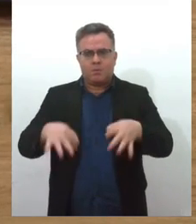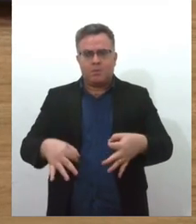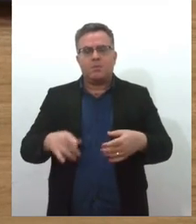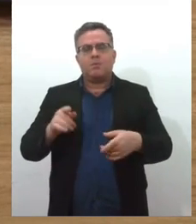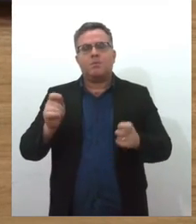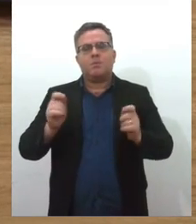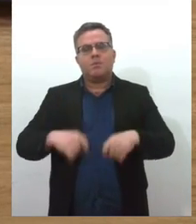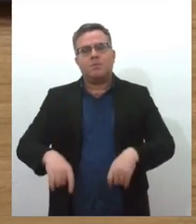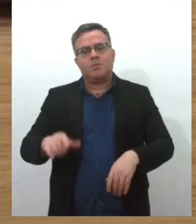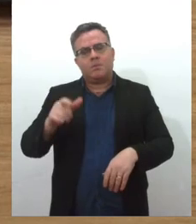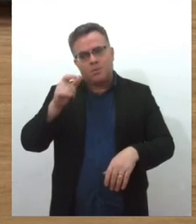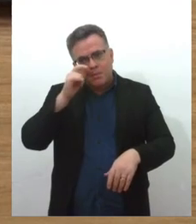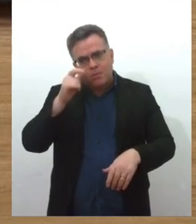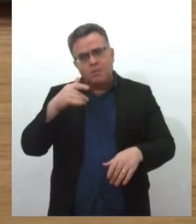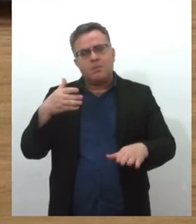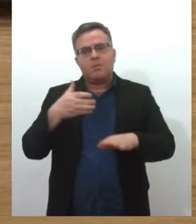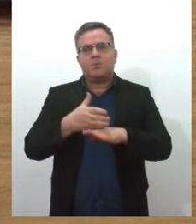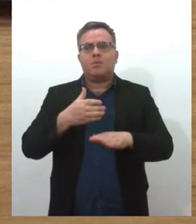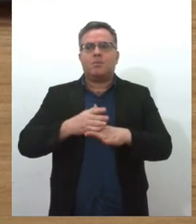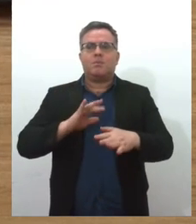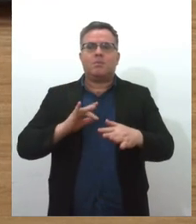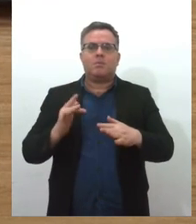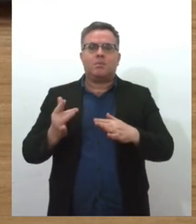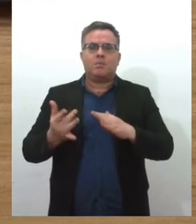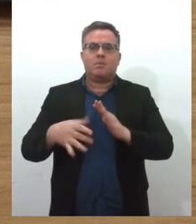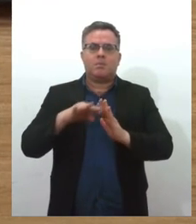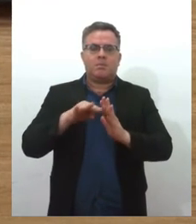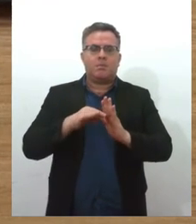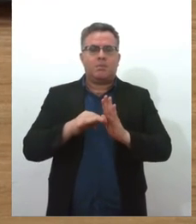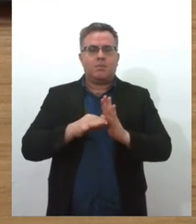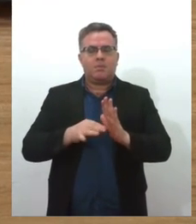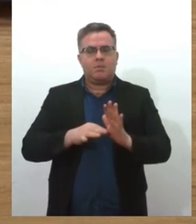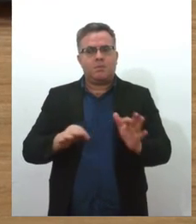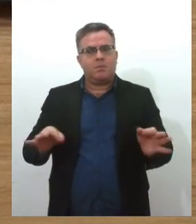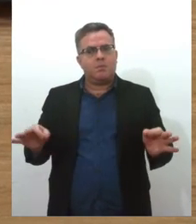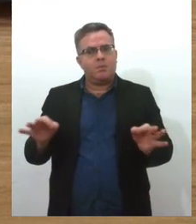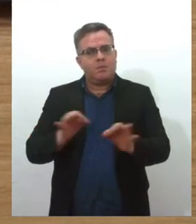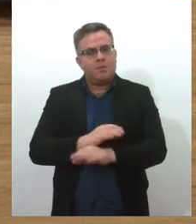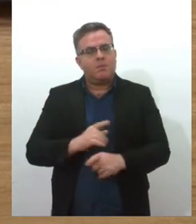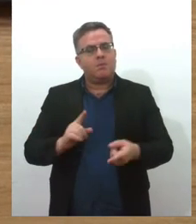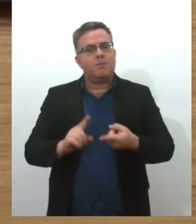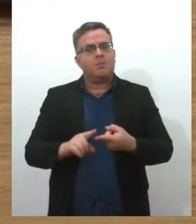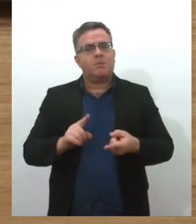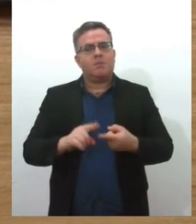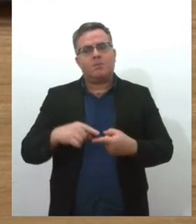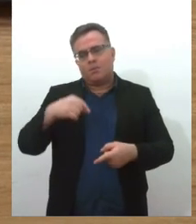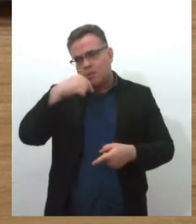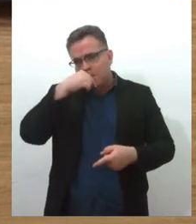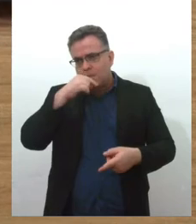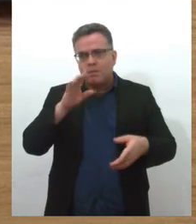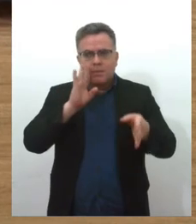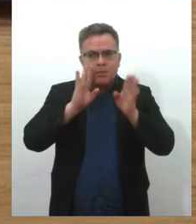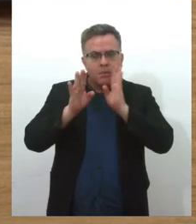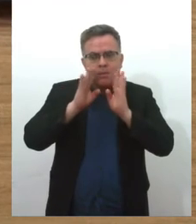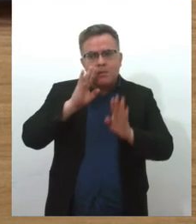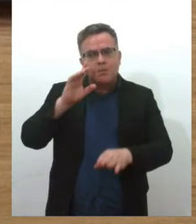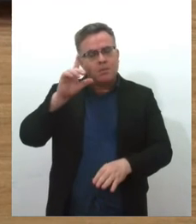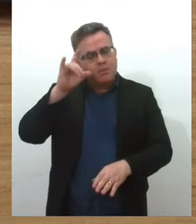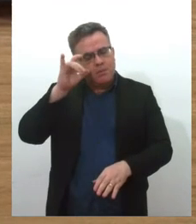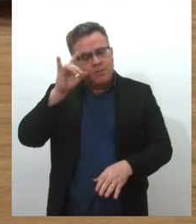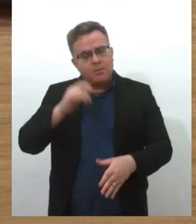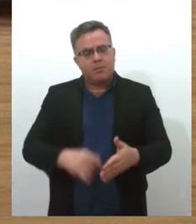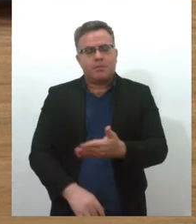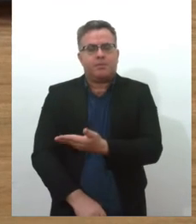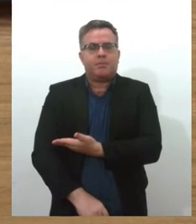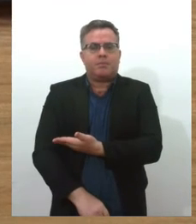acompanhar outras notícias na programação da TV Alese. Siga a TV nas redes sociais, Face e Instagram pelo arroba TV